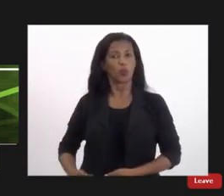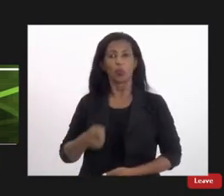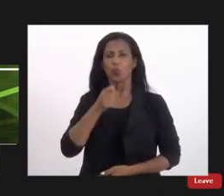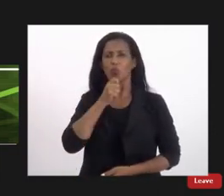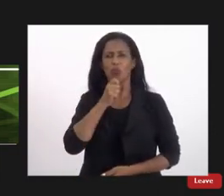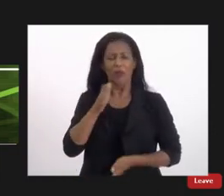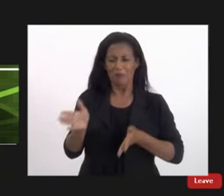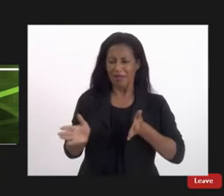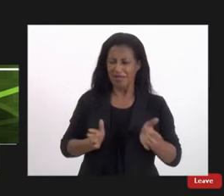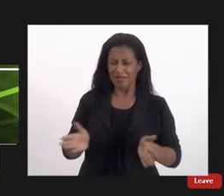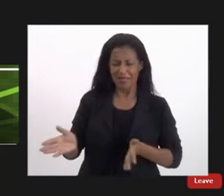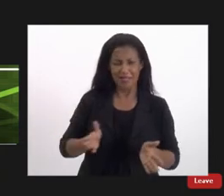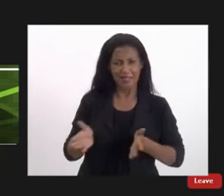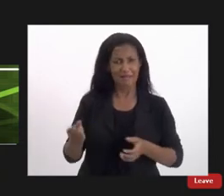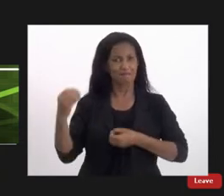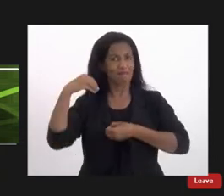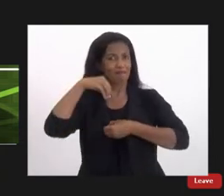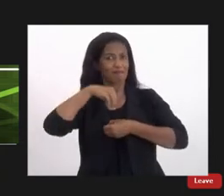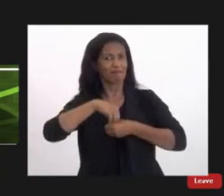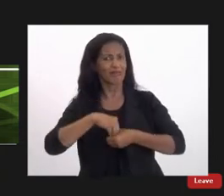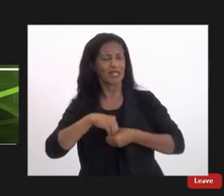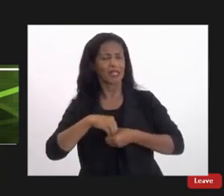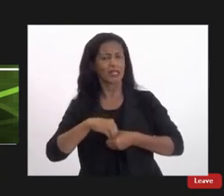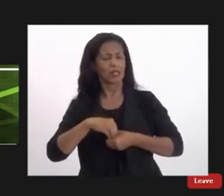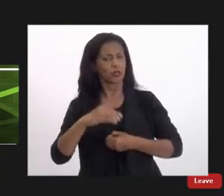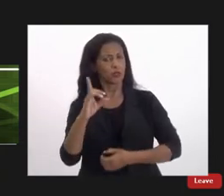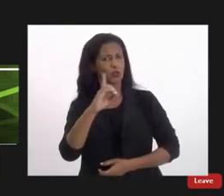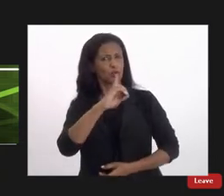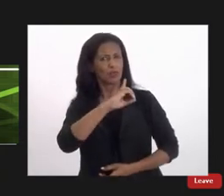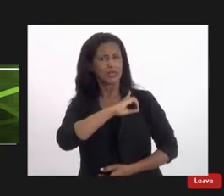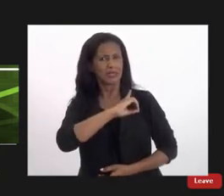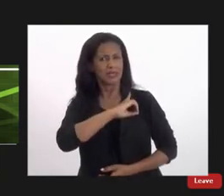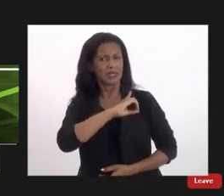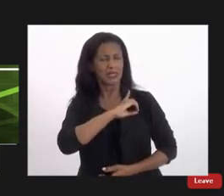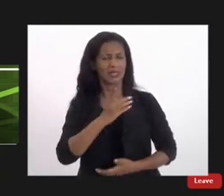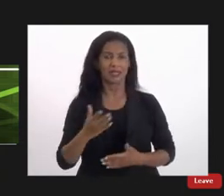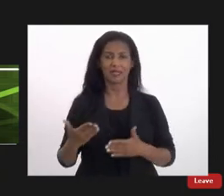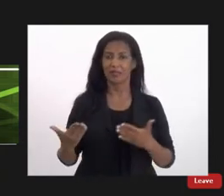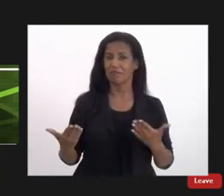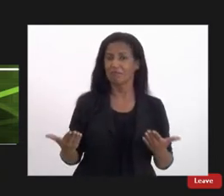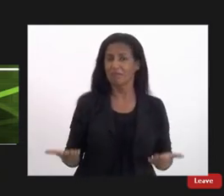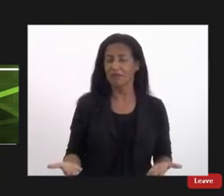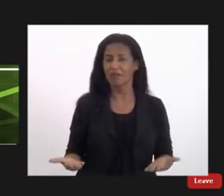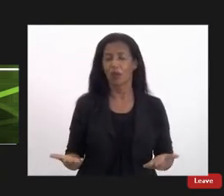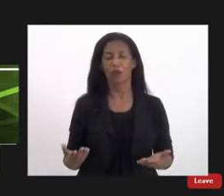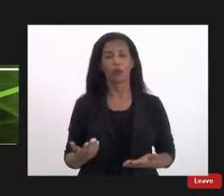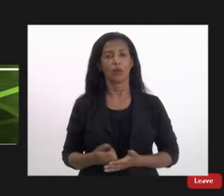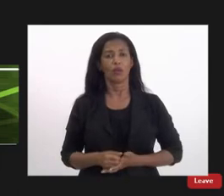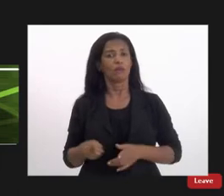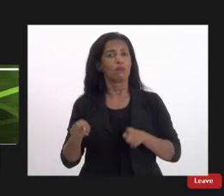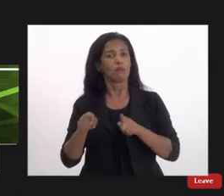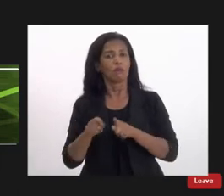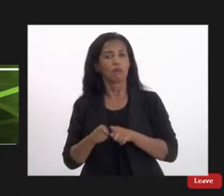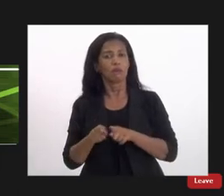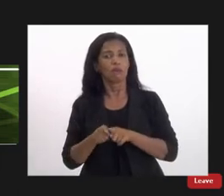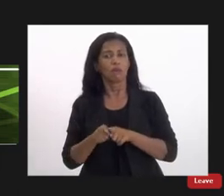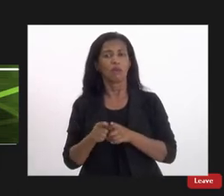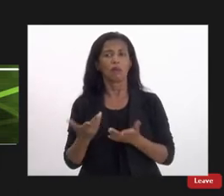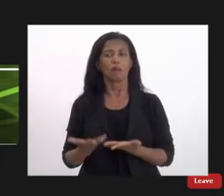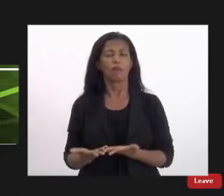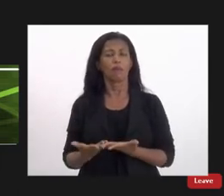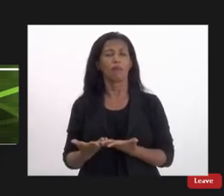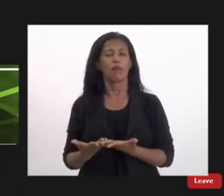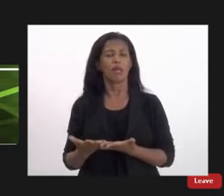acessibilidade de estar dentro de uma delegacia então e também em relação